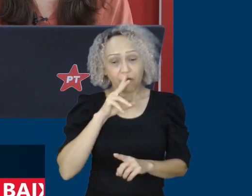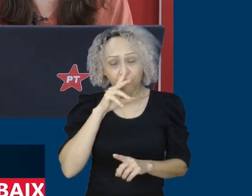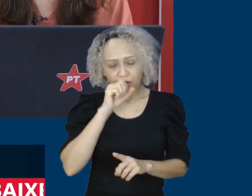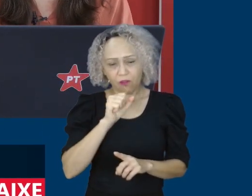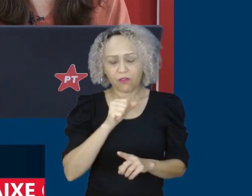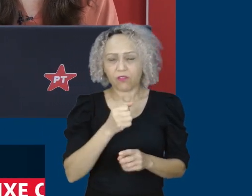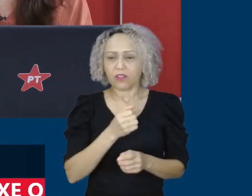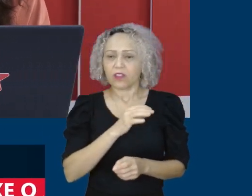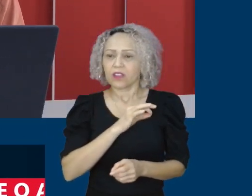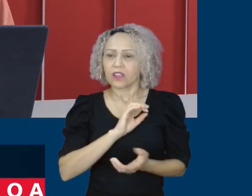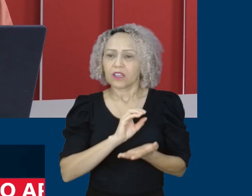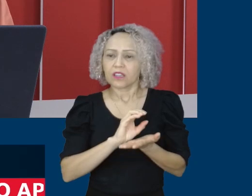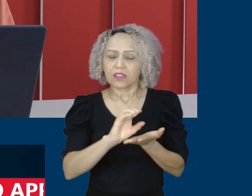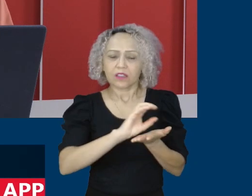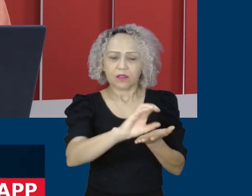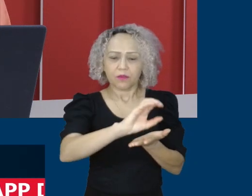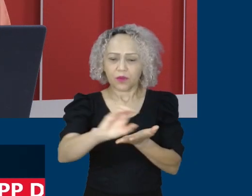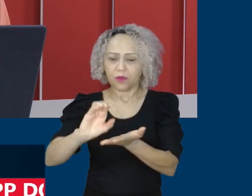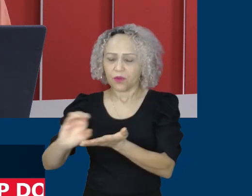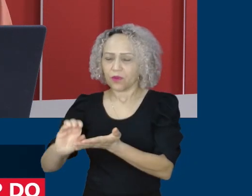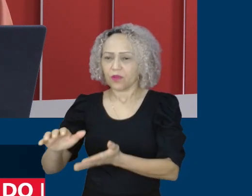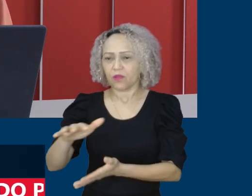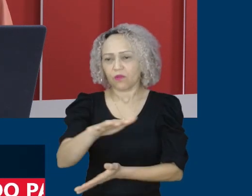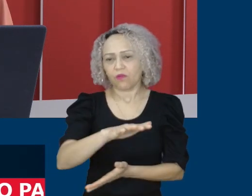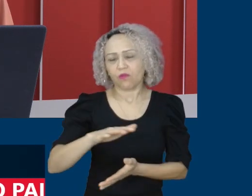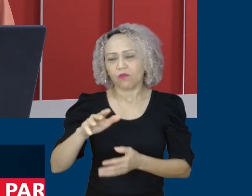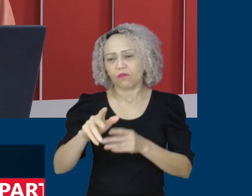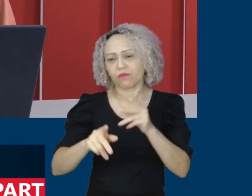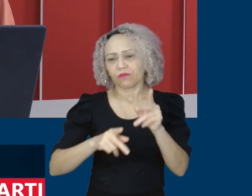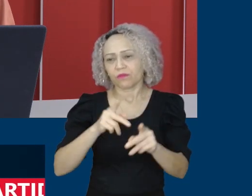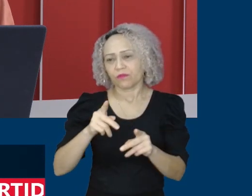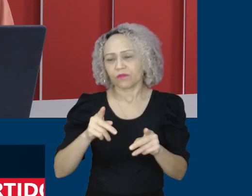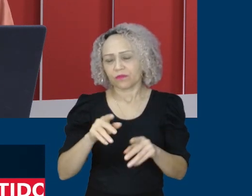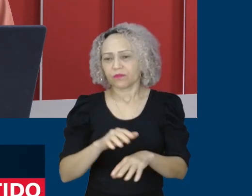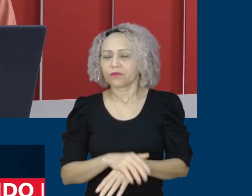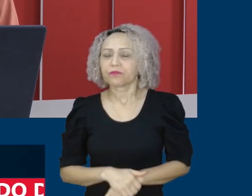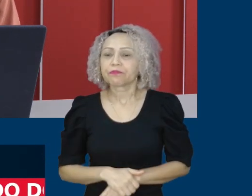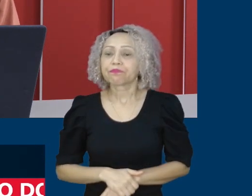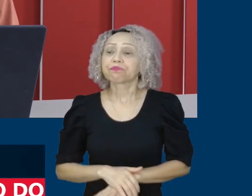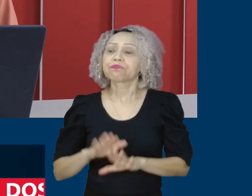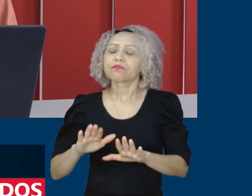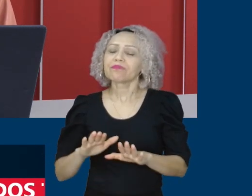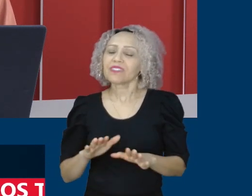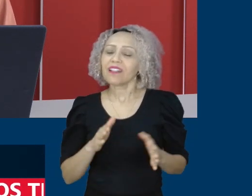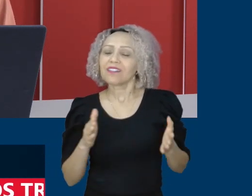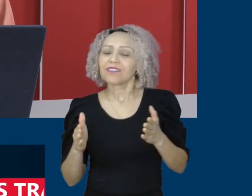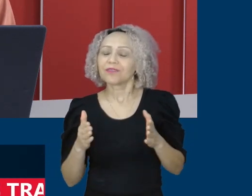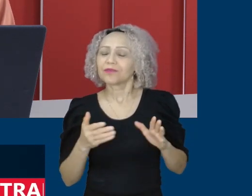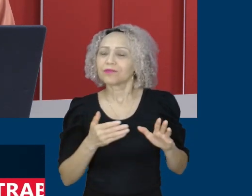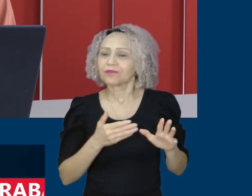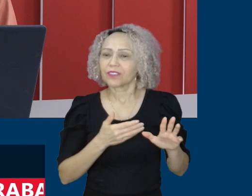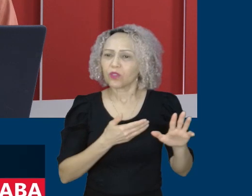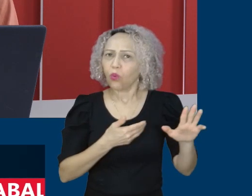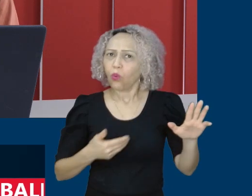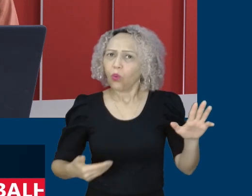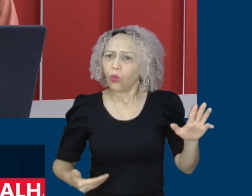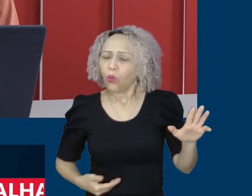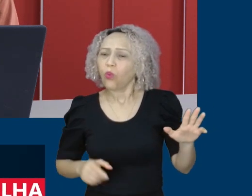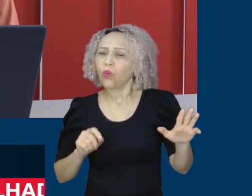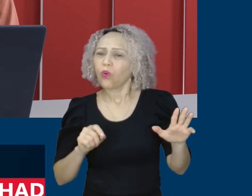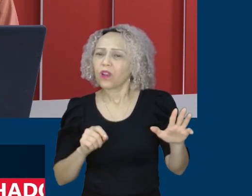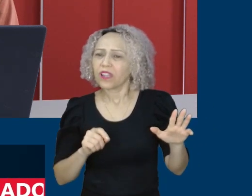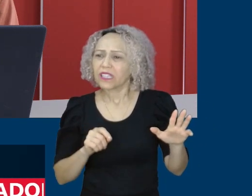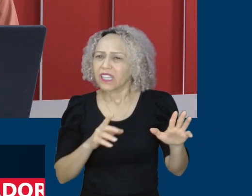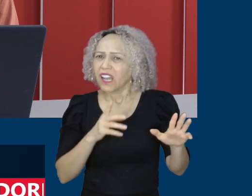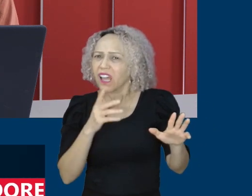governo do presidente Lula foi a faixa de isenção do imposto de renda que ficou congelada por oito anos. já no